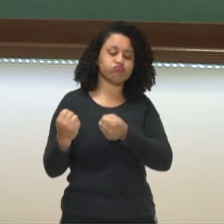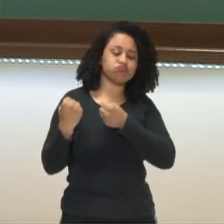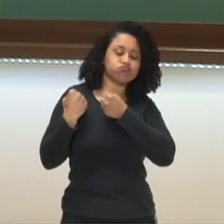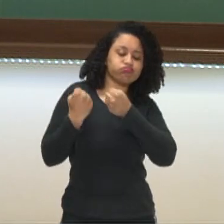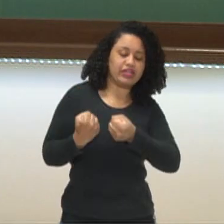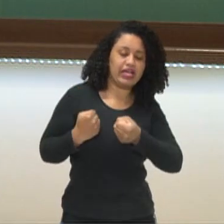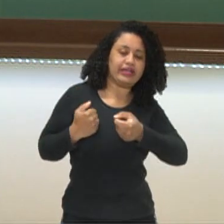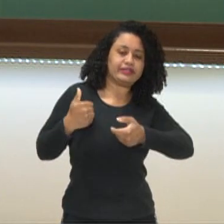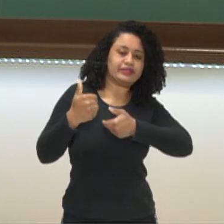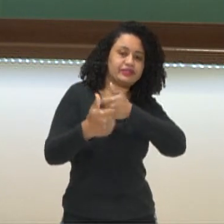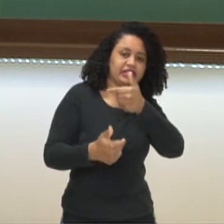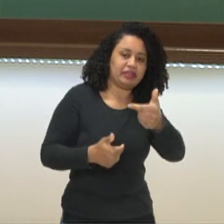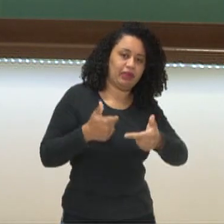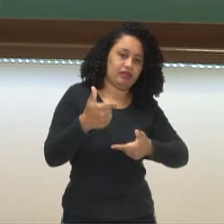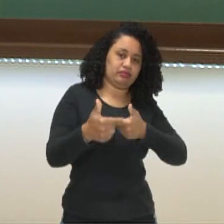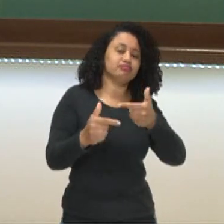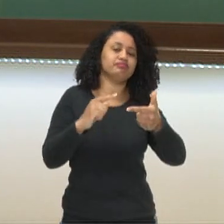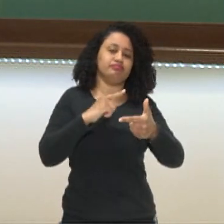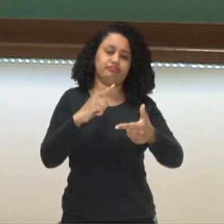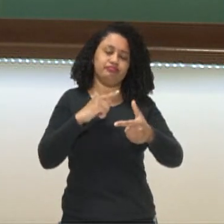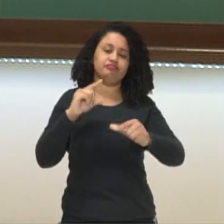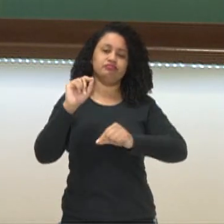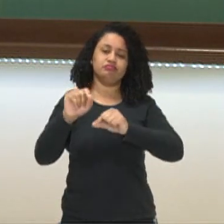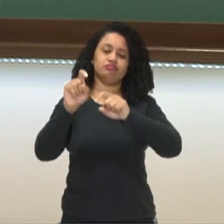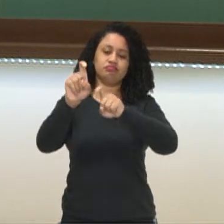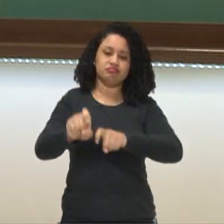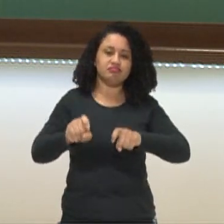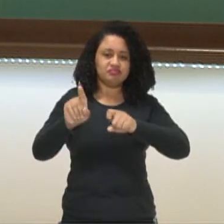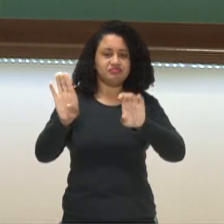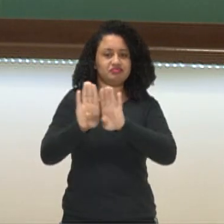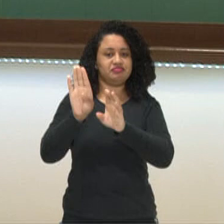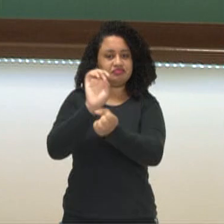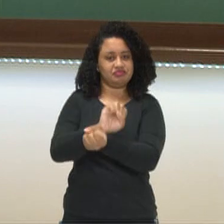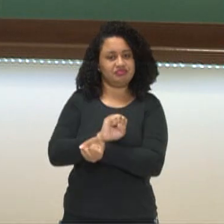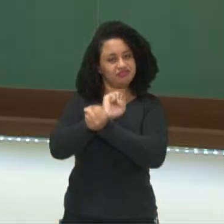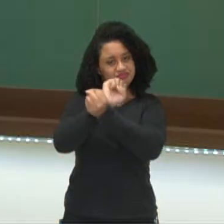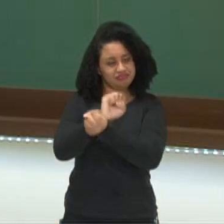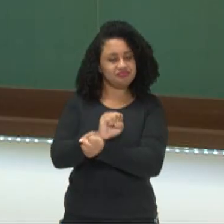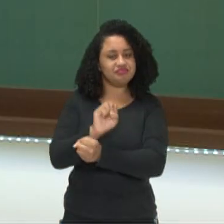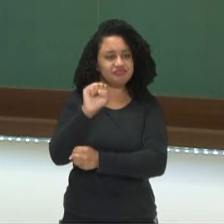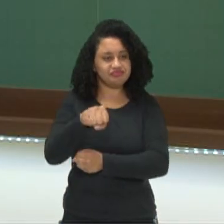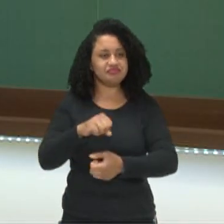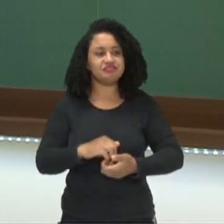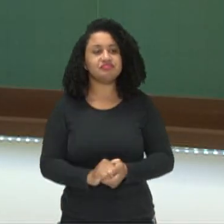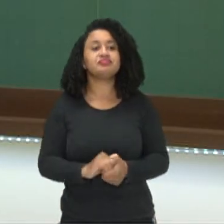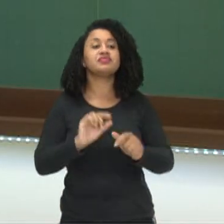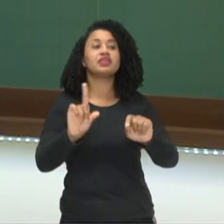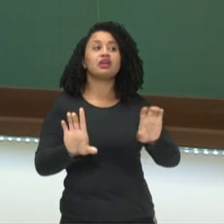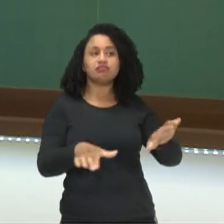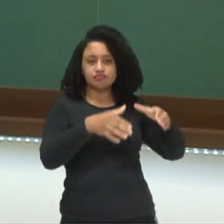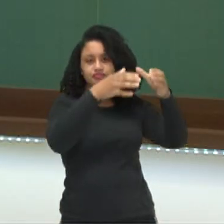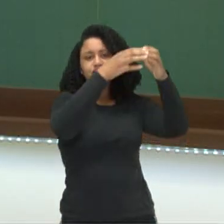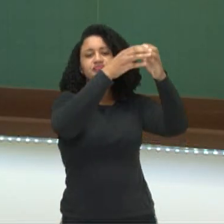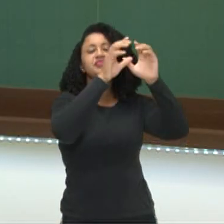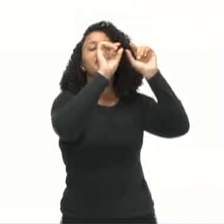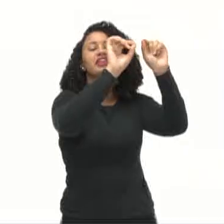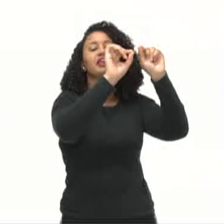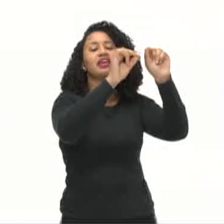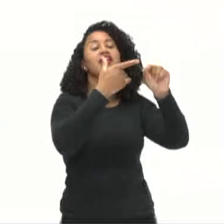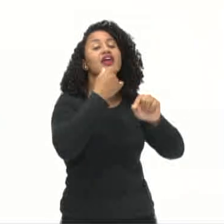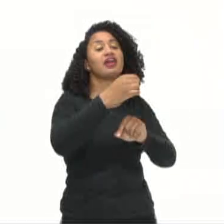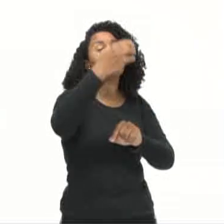do trabalho no lombo ali do agricultor e do escravizado. No topo estava o rei, claro,